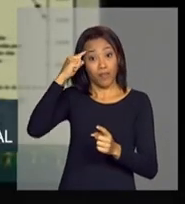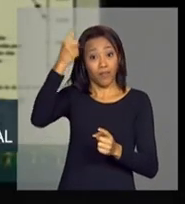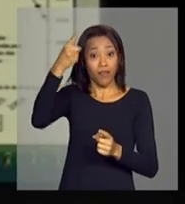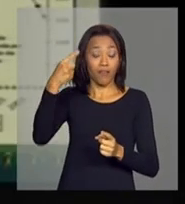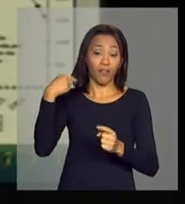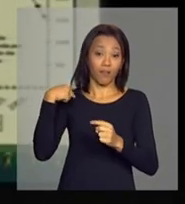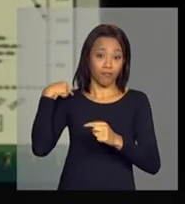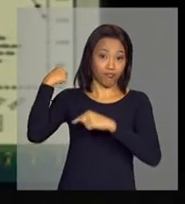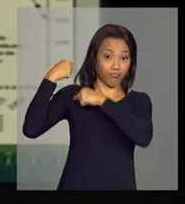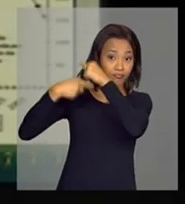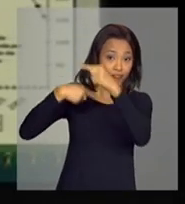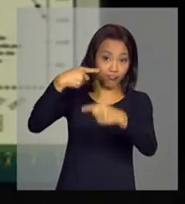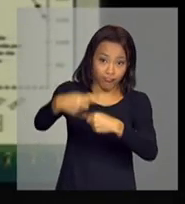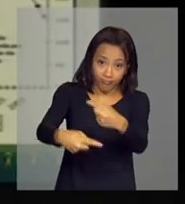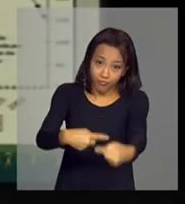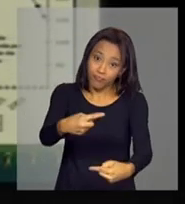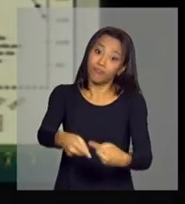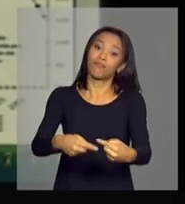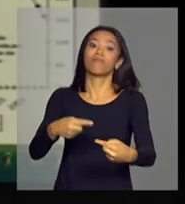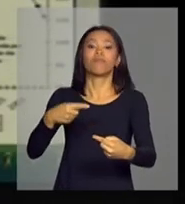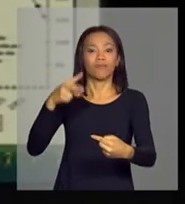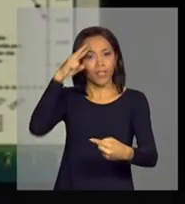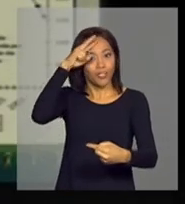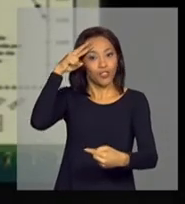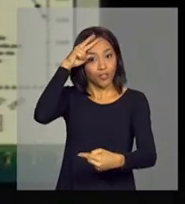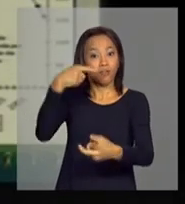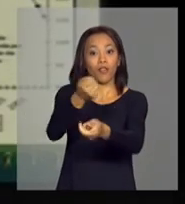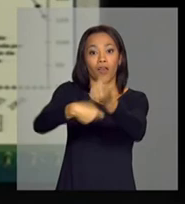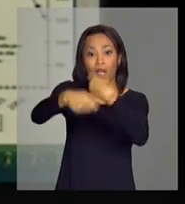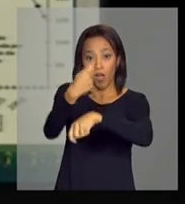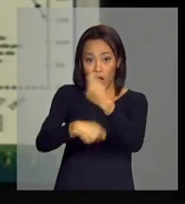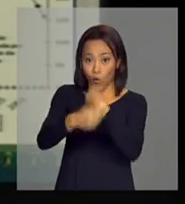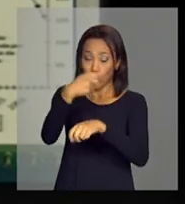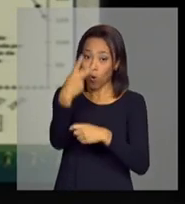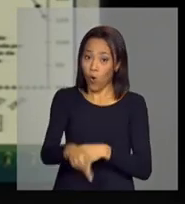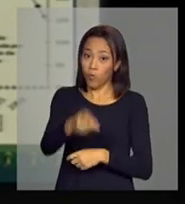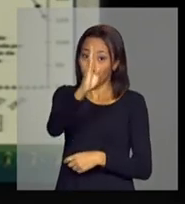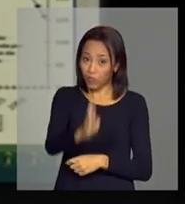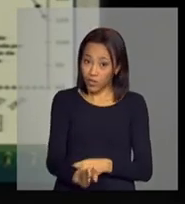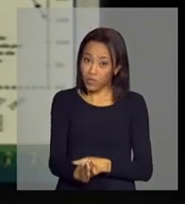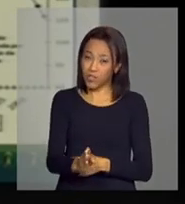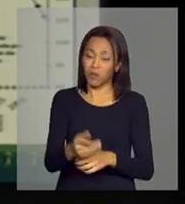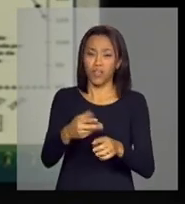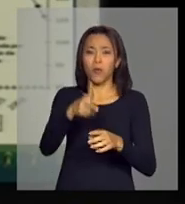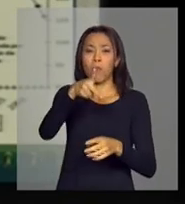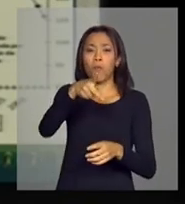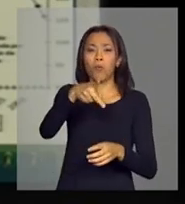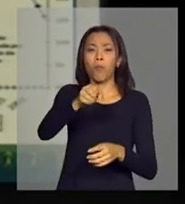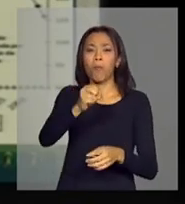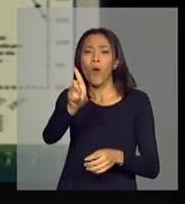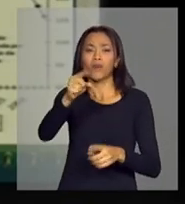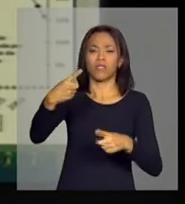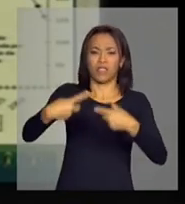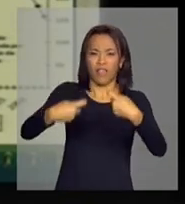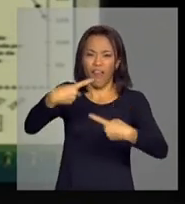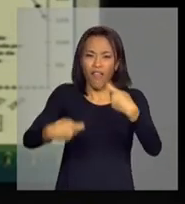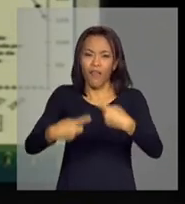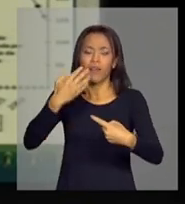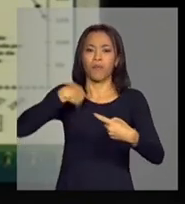que permeou a história econômica do Brasil em todo o seu processo do pós-guerra, quando nós crescemos a taxas